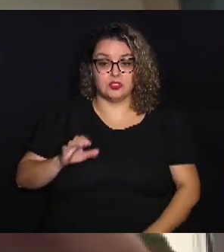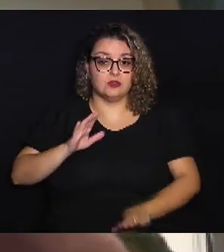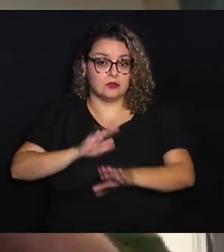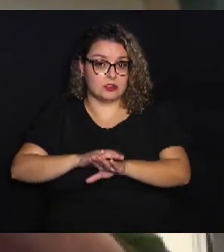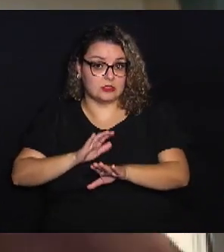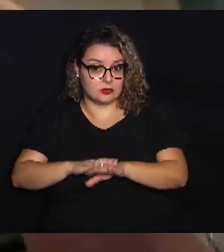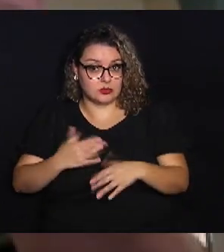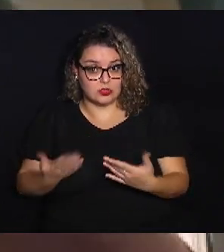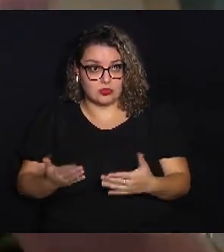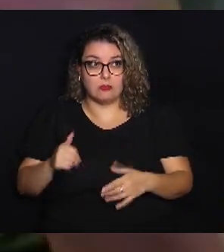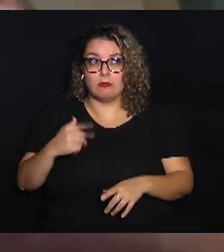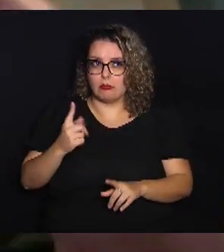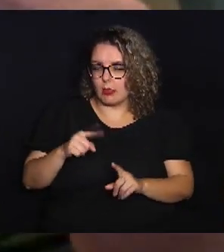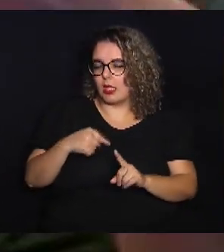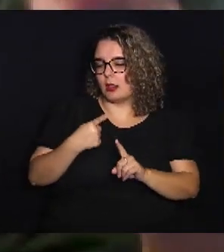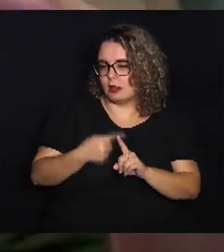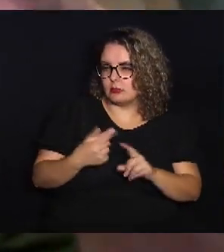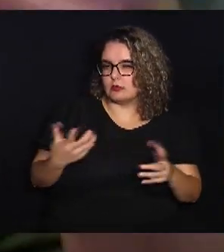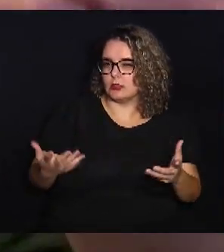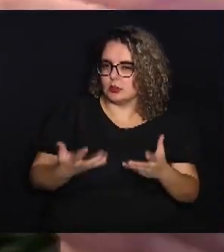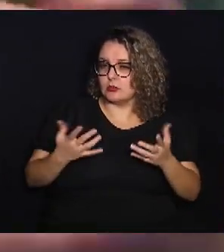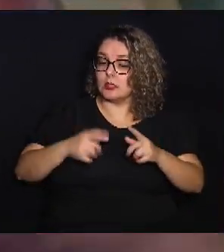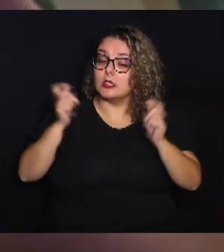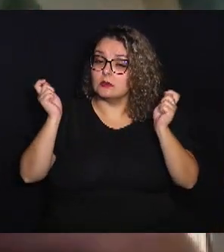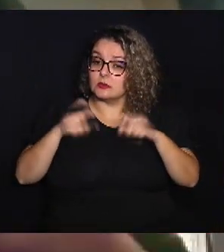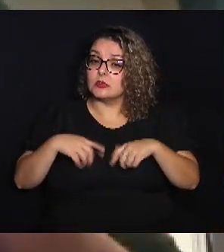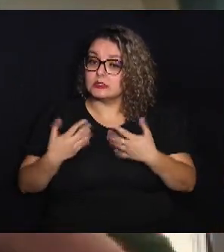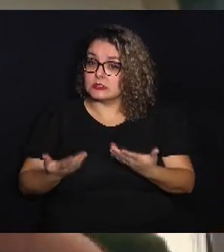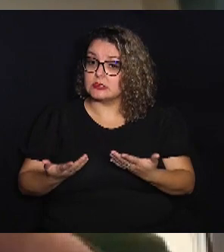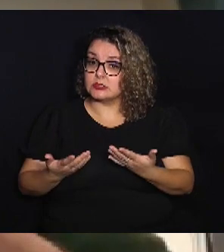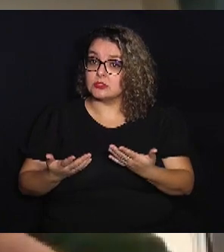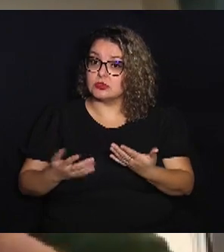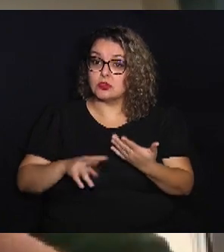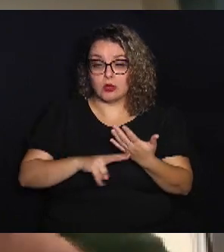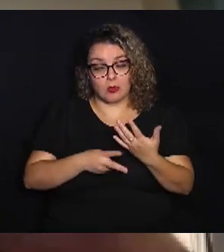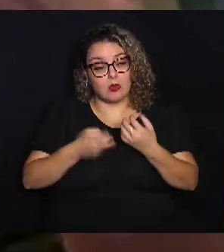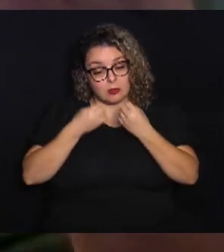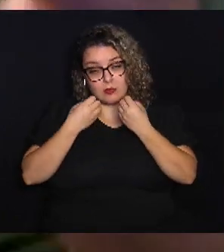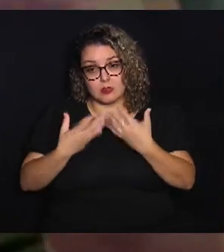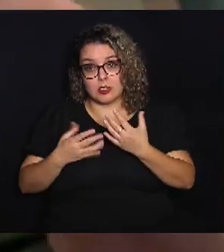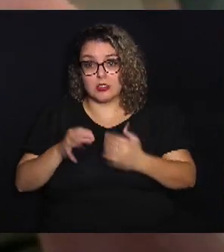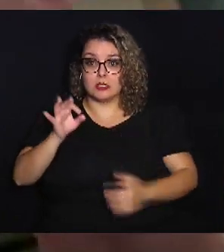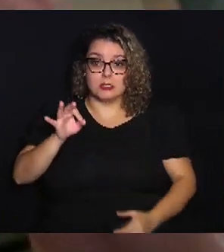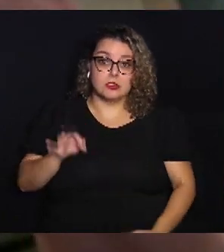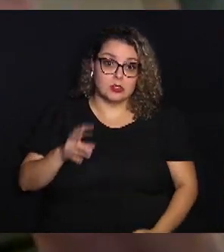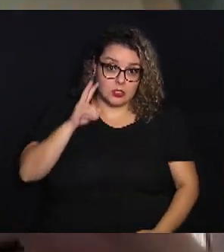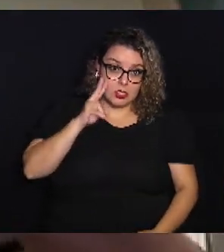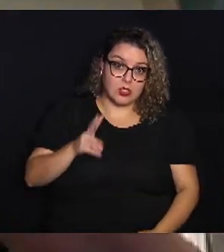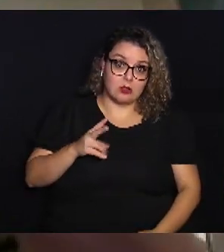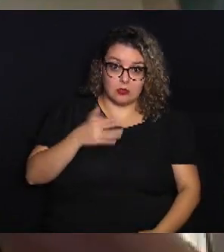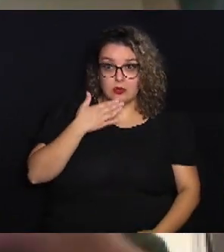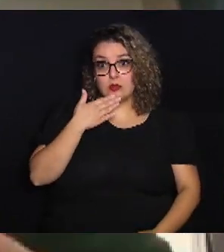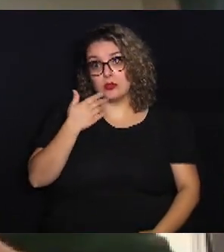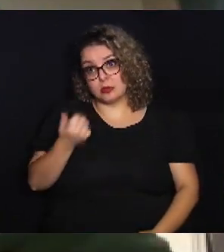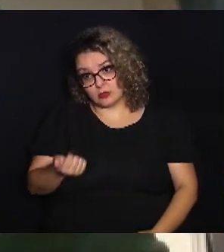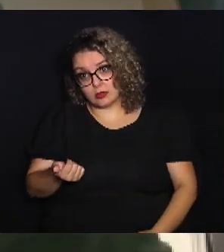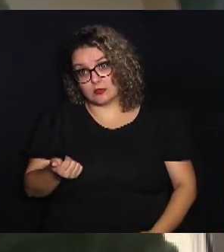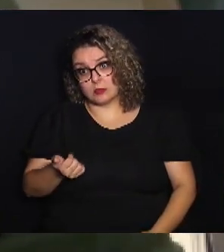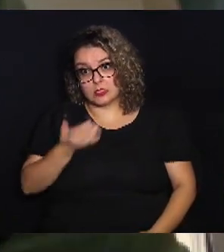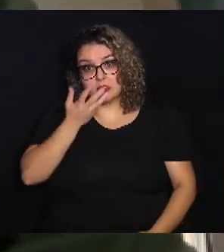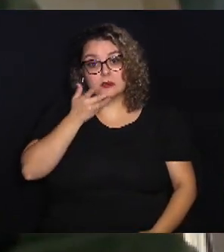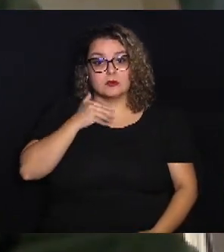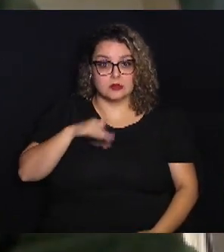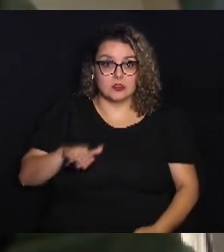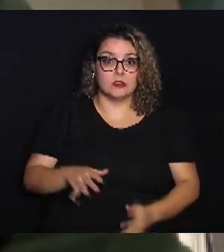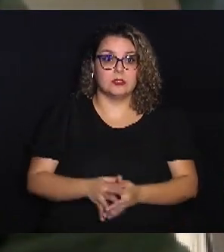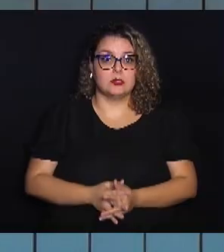positiva, enérgica, eficiente. E nós temos chance de ver as melhorias na